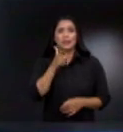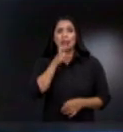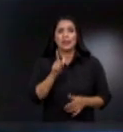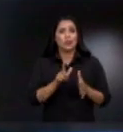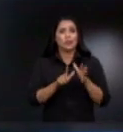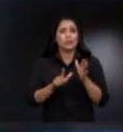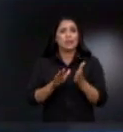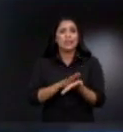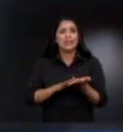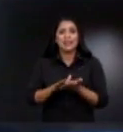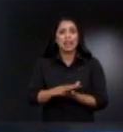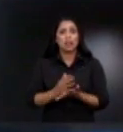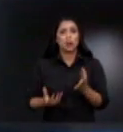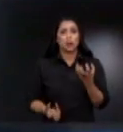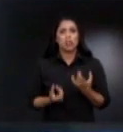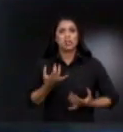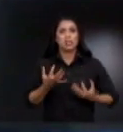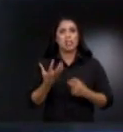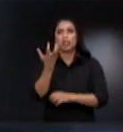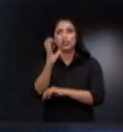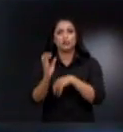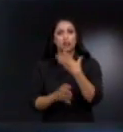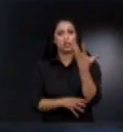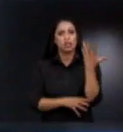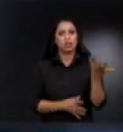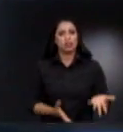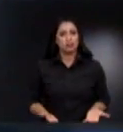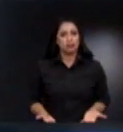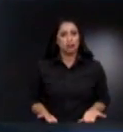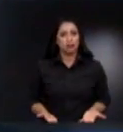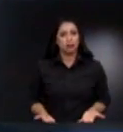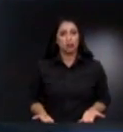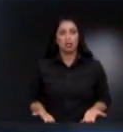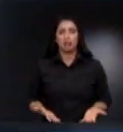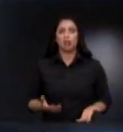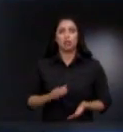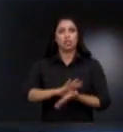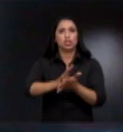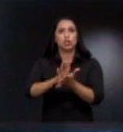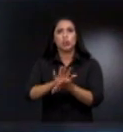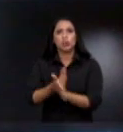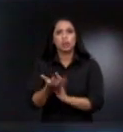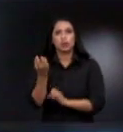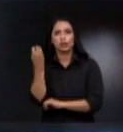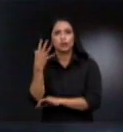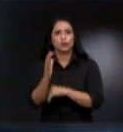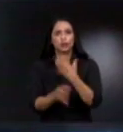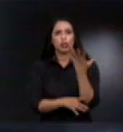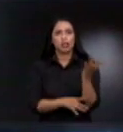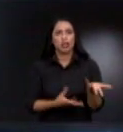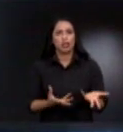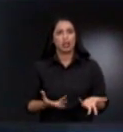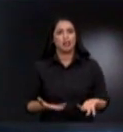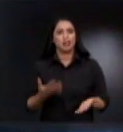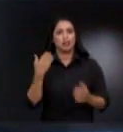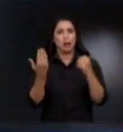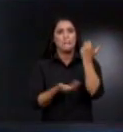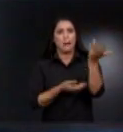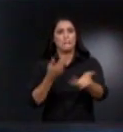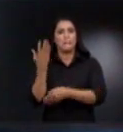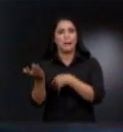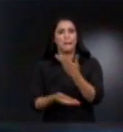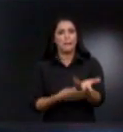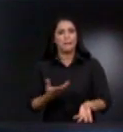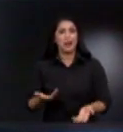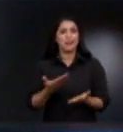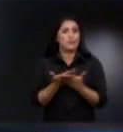incêndios florestais nós não temos nada para ganhar com destruição de florestas com desmate ilegal isso não some nada